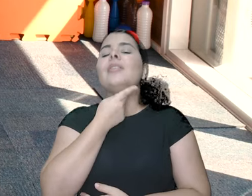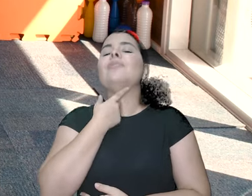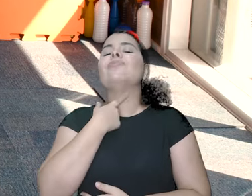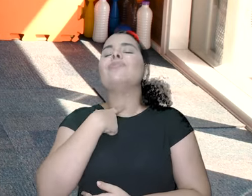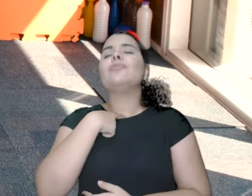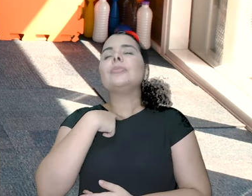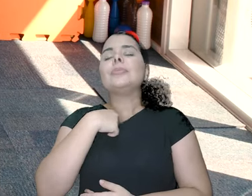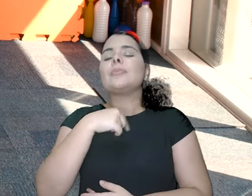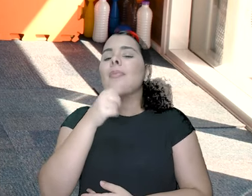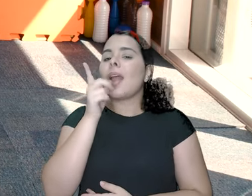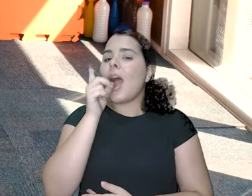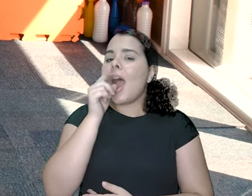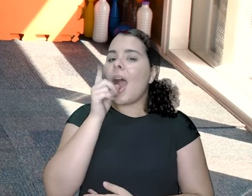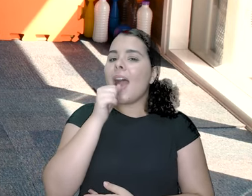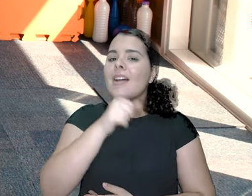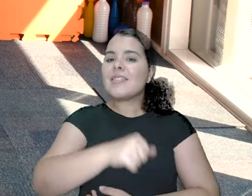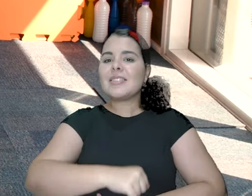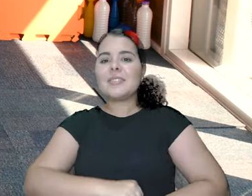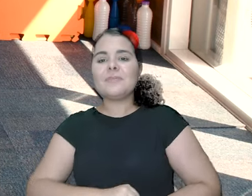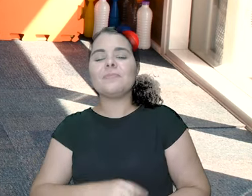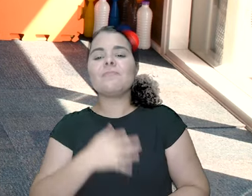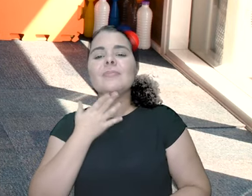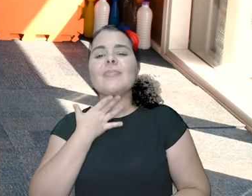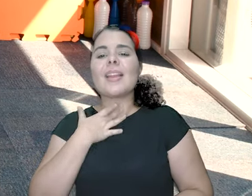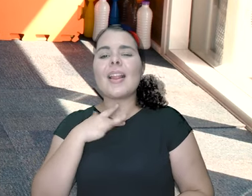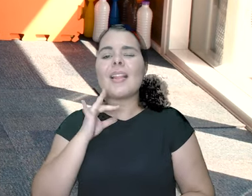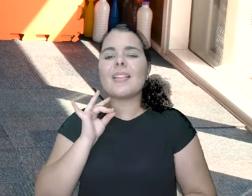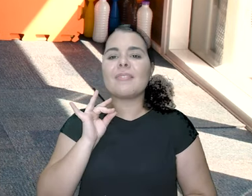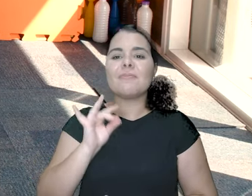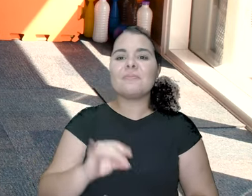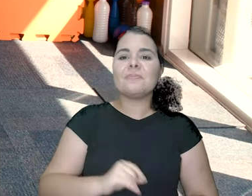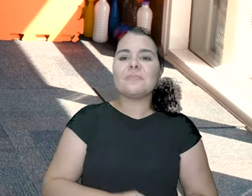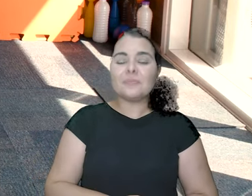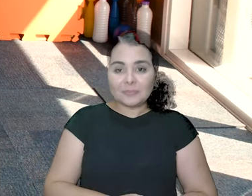Pega aqui uma garfinha. Bebe um golinho.